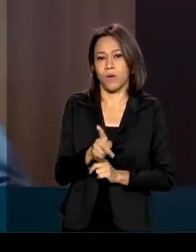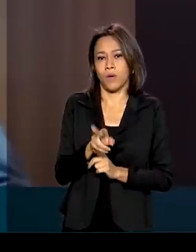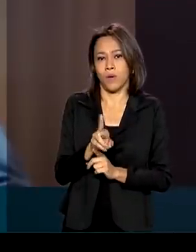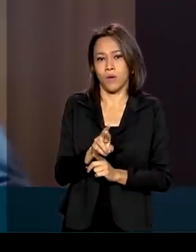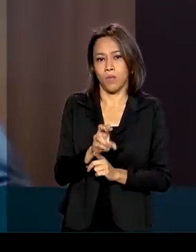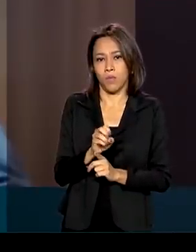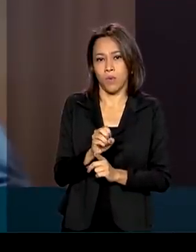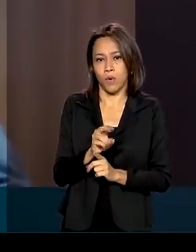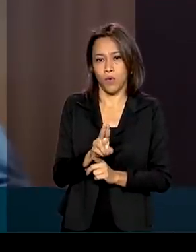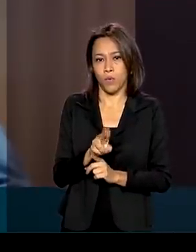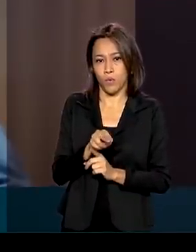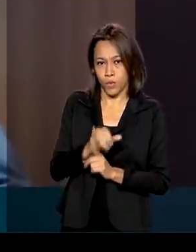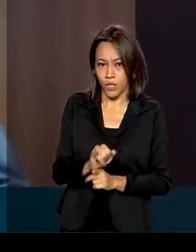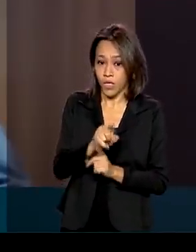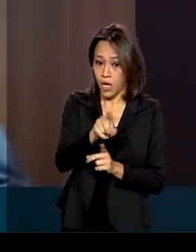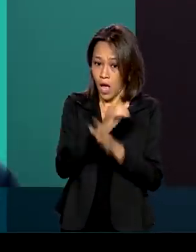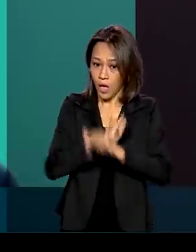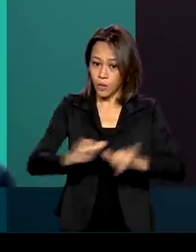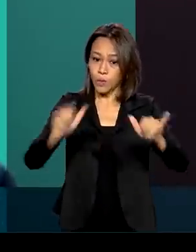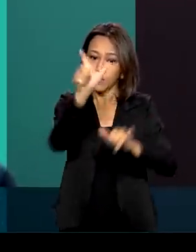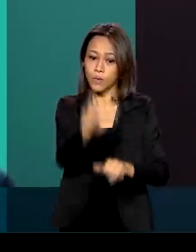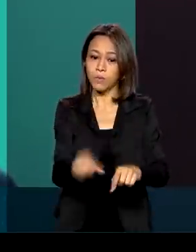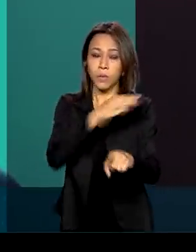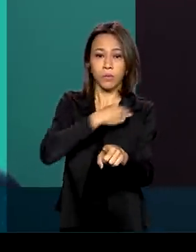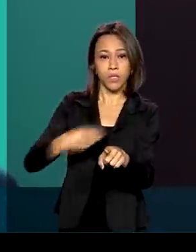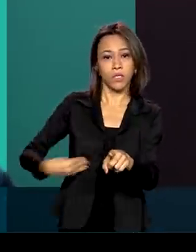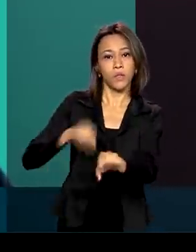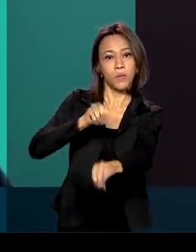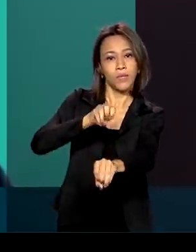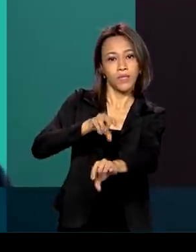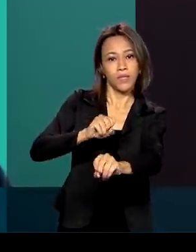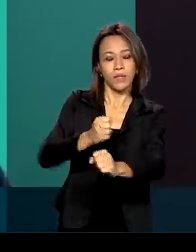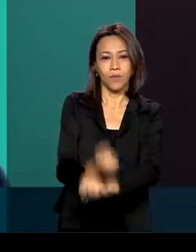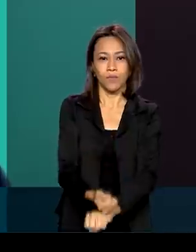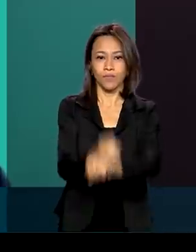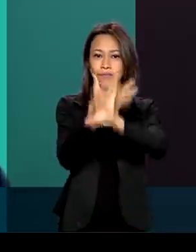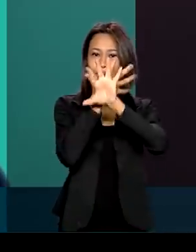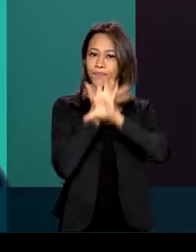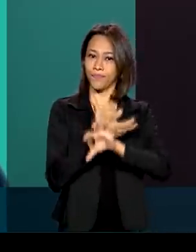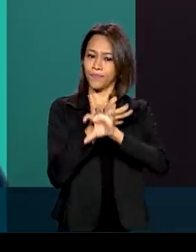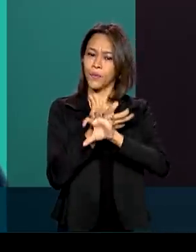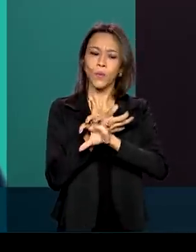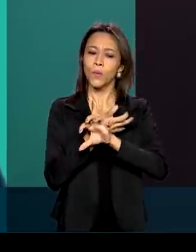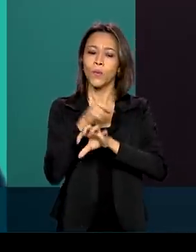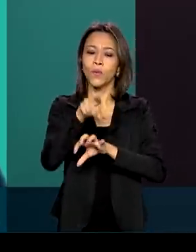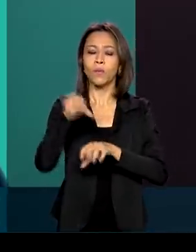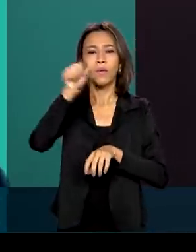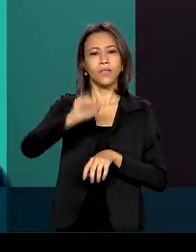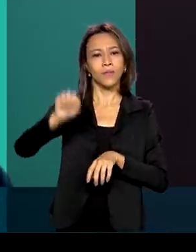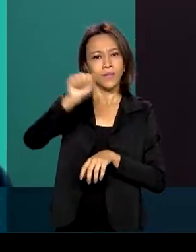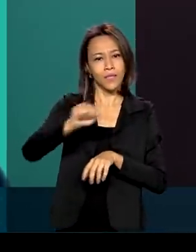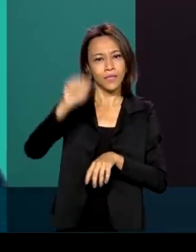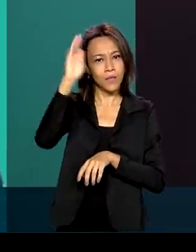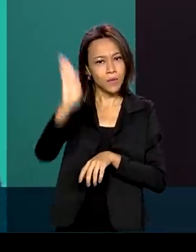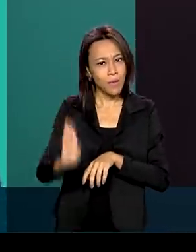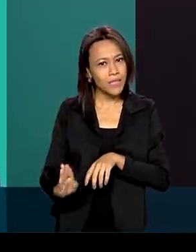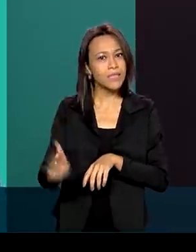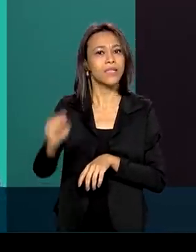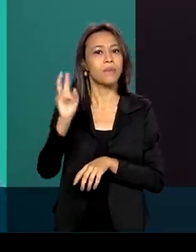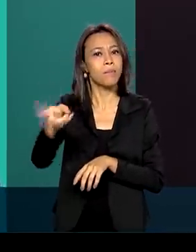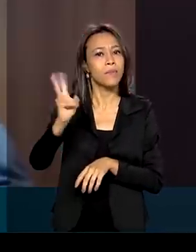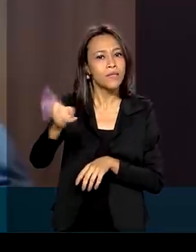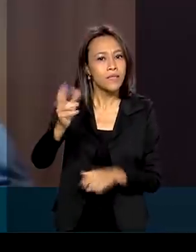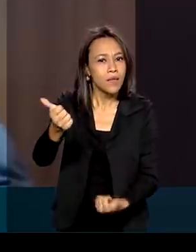anúncio foi feito pelo Ministro da Educação durante evento online da Associação Brasileira de Mantenedoras de Ensino